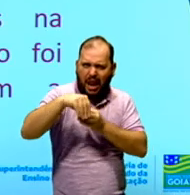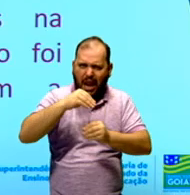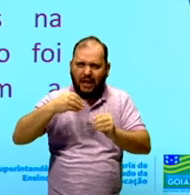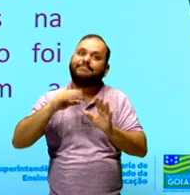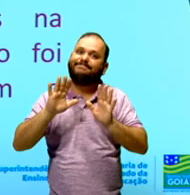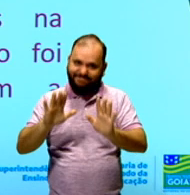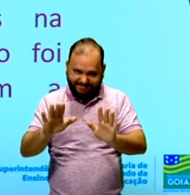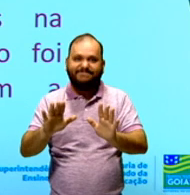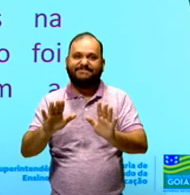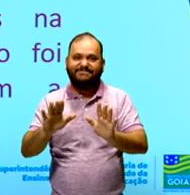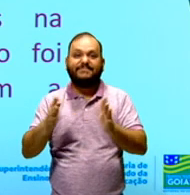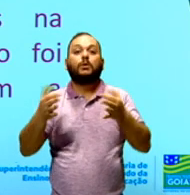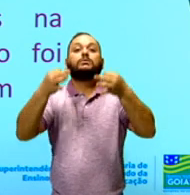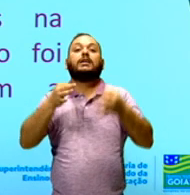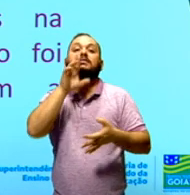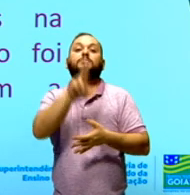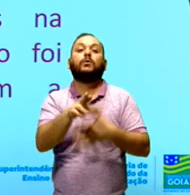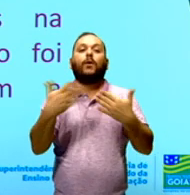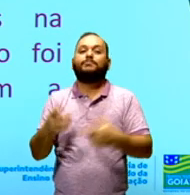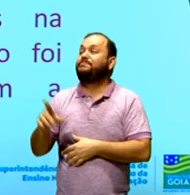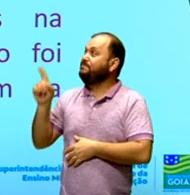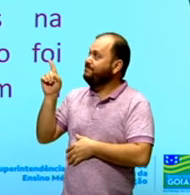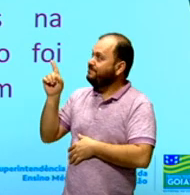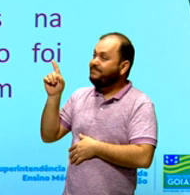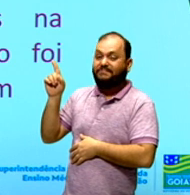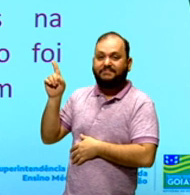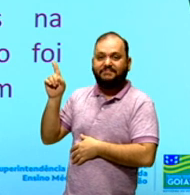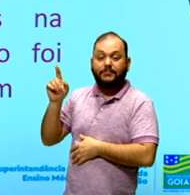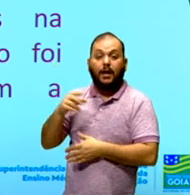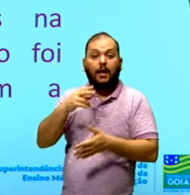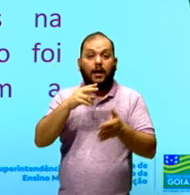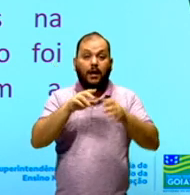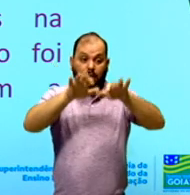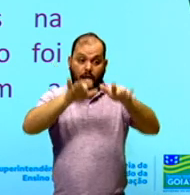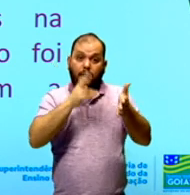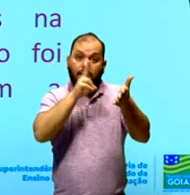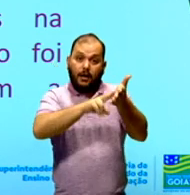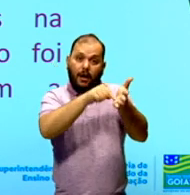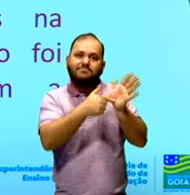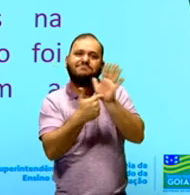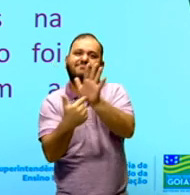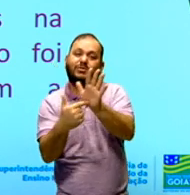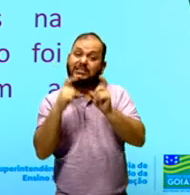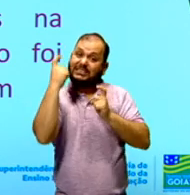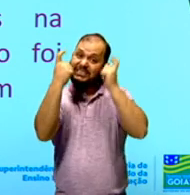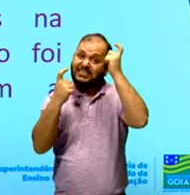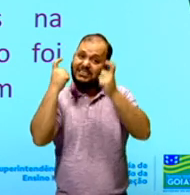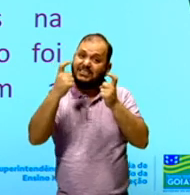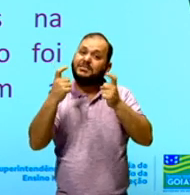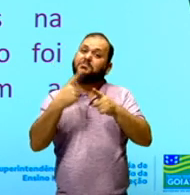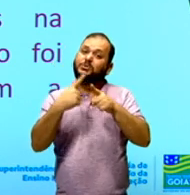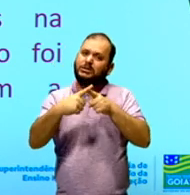a nossa resposta é essa aqui. A carta é sobre a preocupação do autor com o afrouxamento das medidas de prevenção contra o